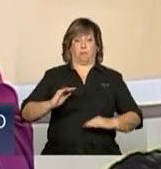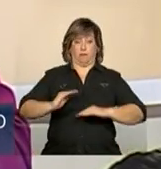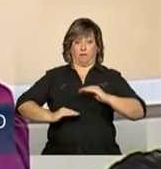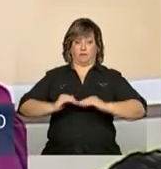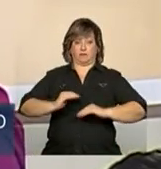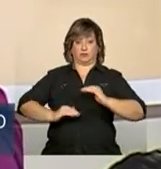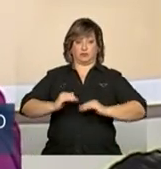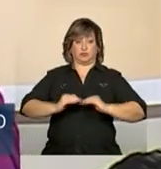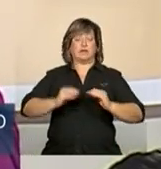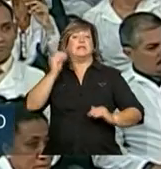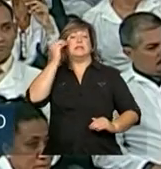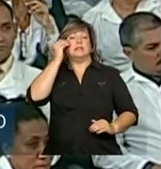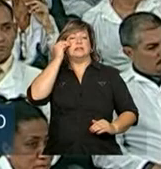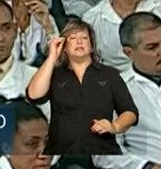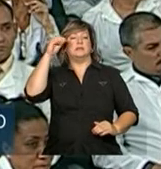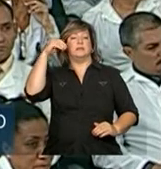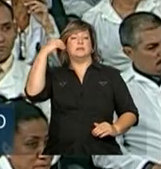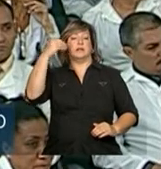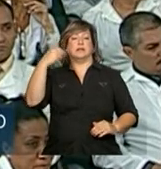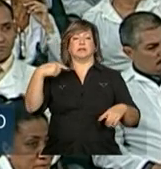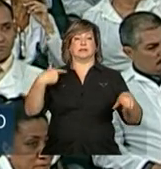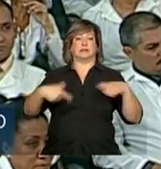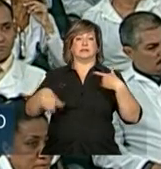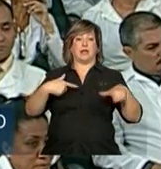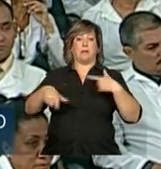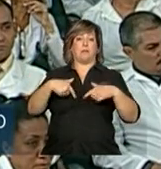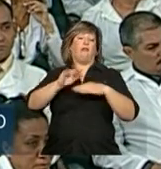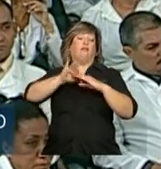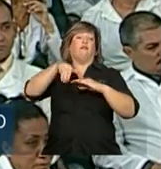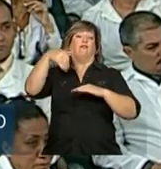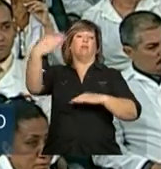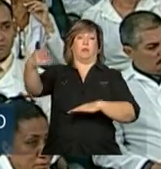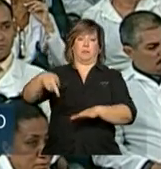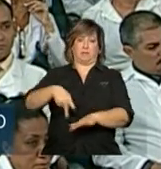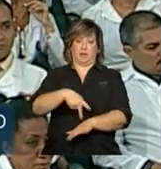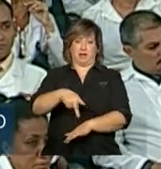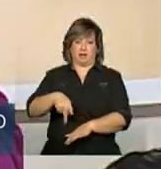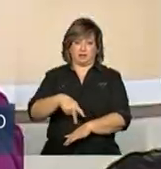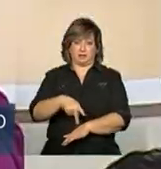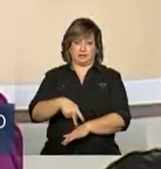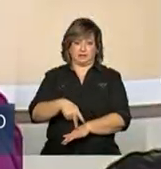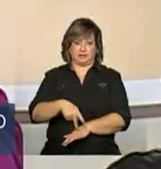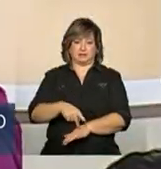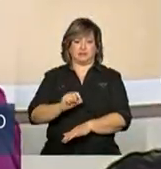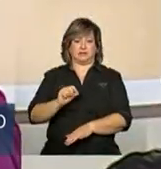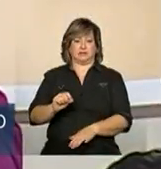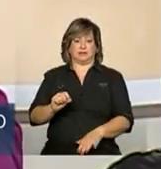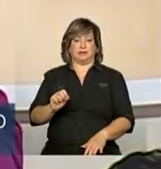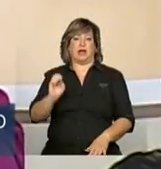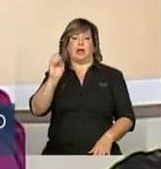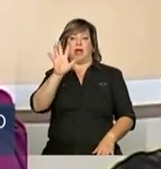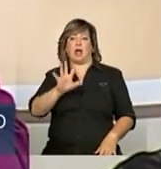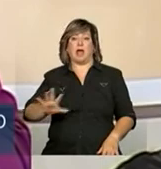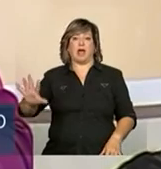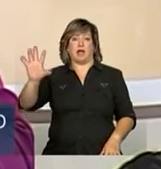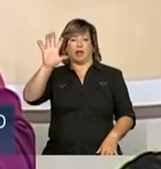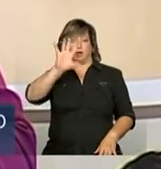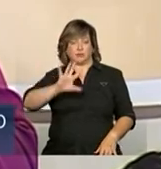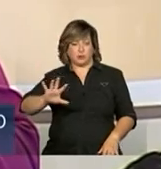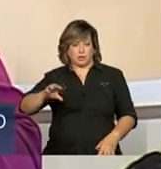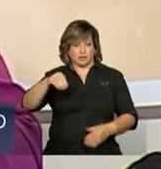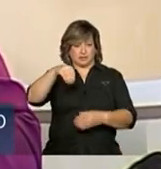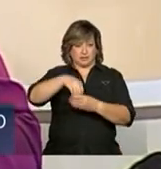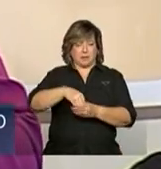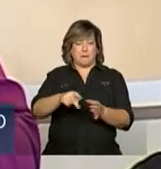com experiência e missões no exterior, não na Europa, em países muito pobres,